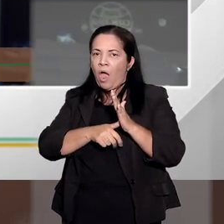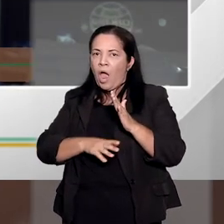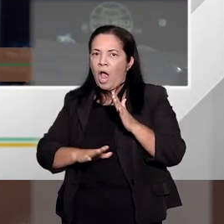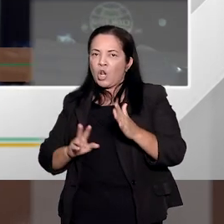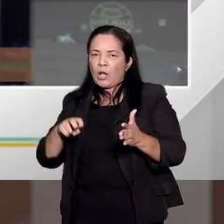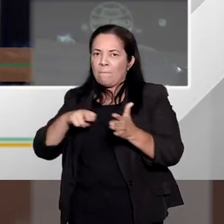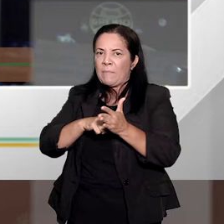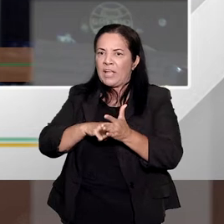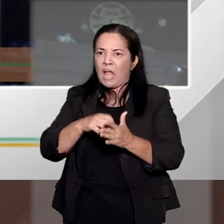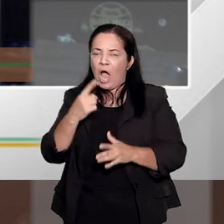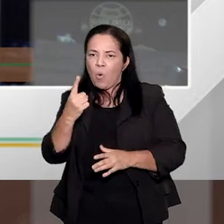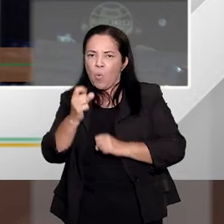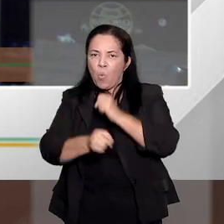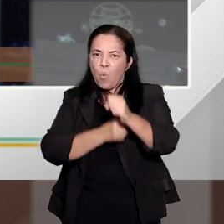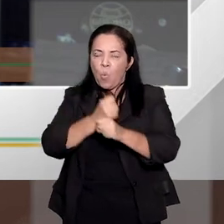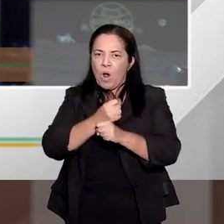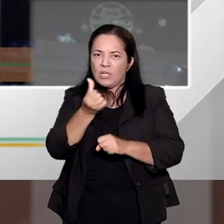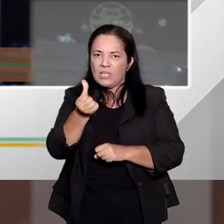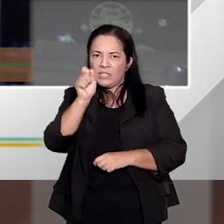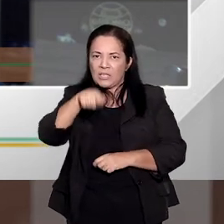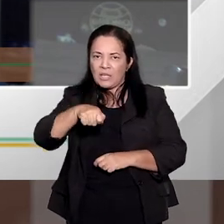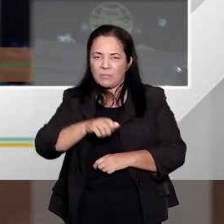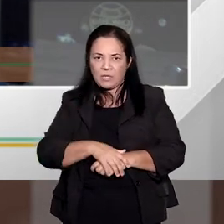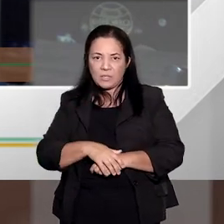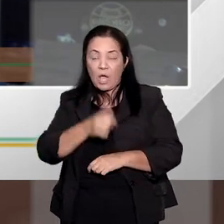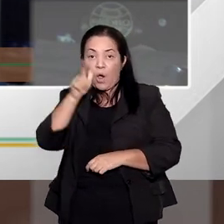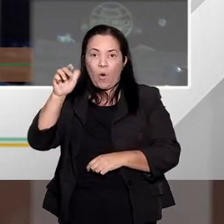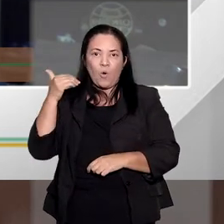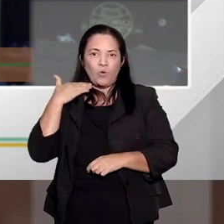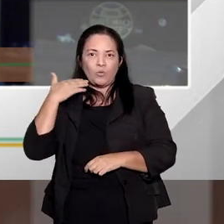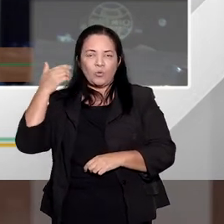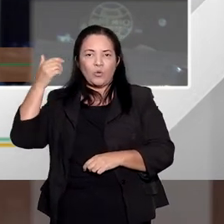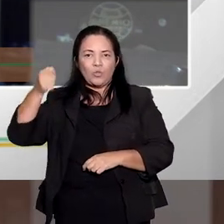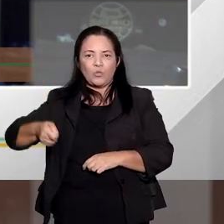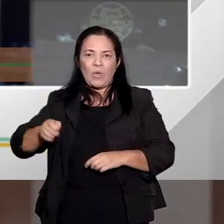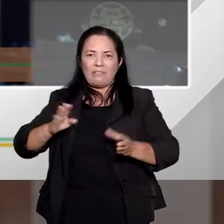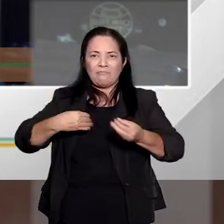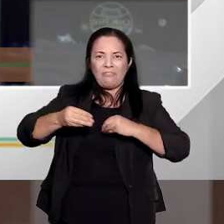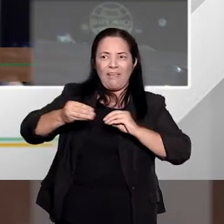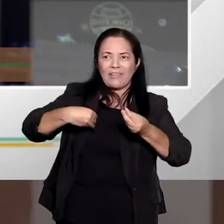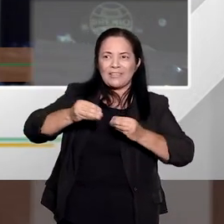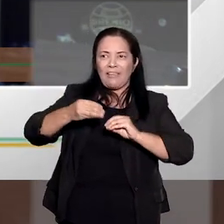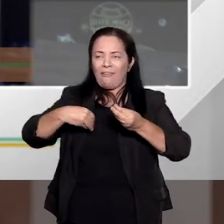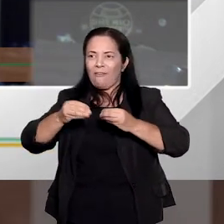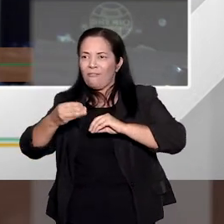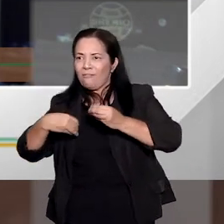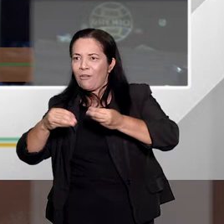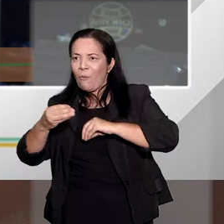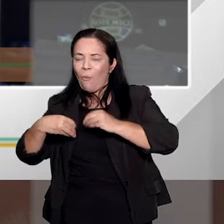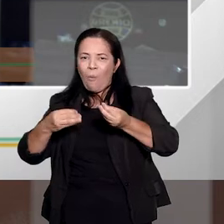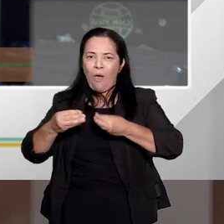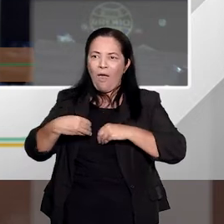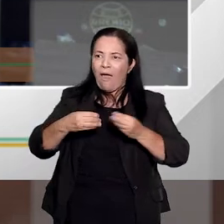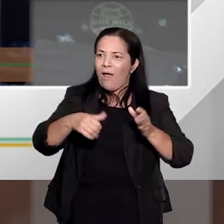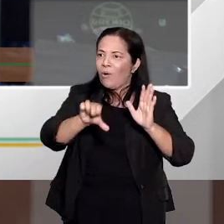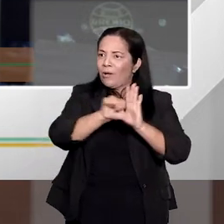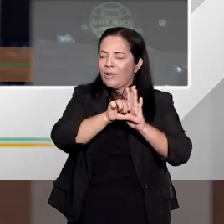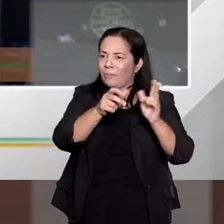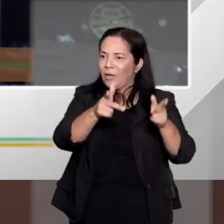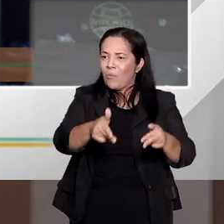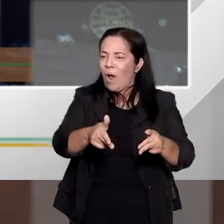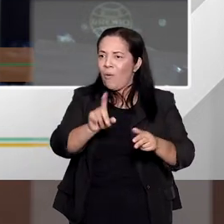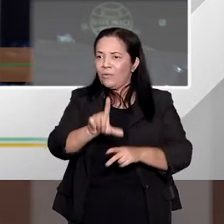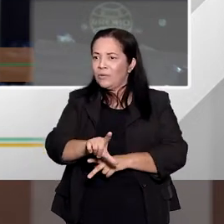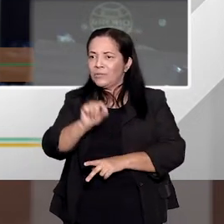e seis meses. Outros juízes menos rigorosos, em uma situação quase que idêntica, podem